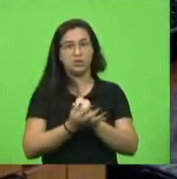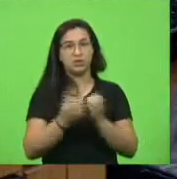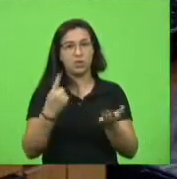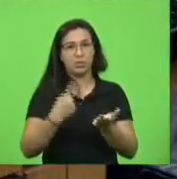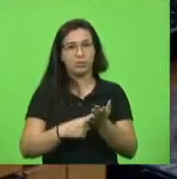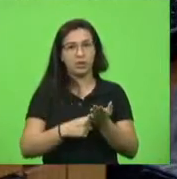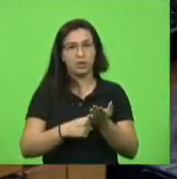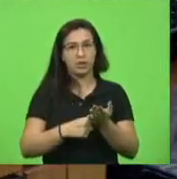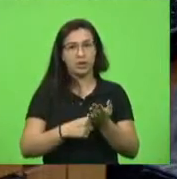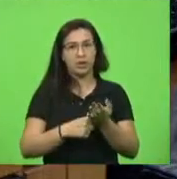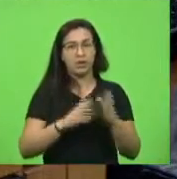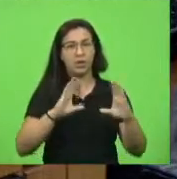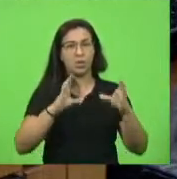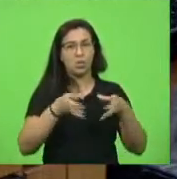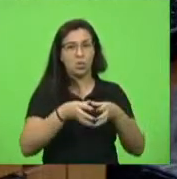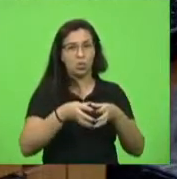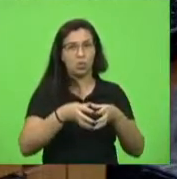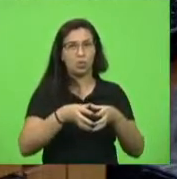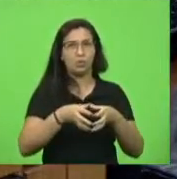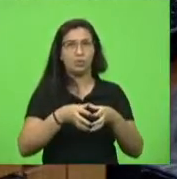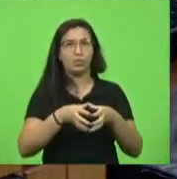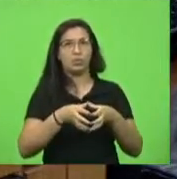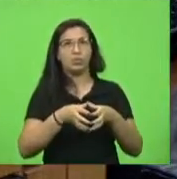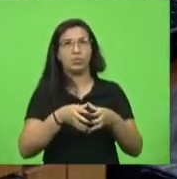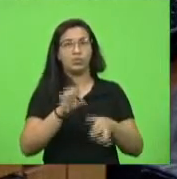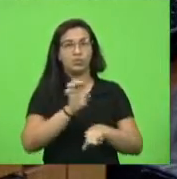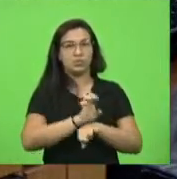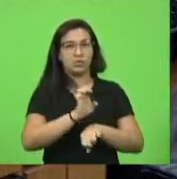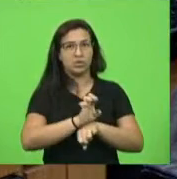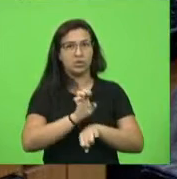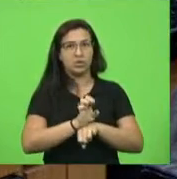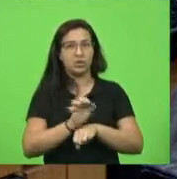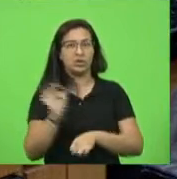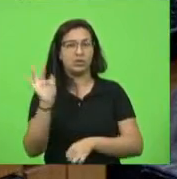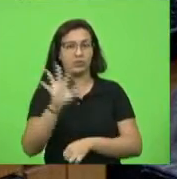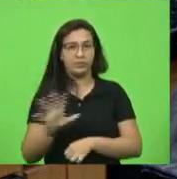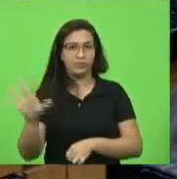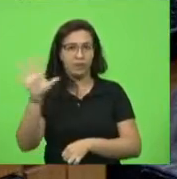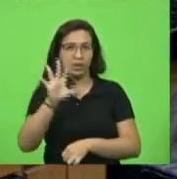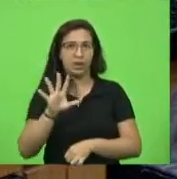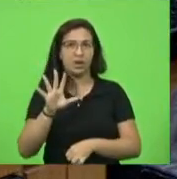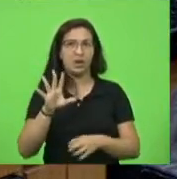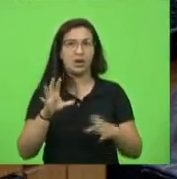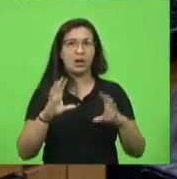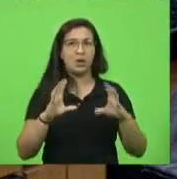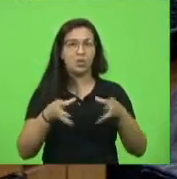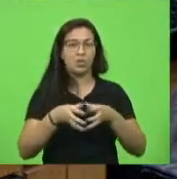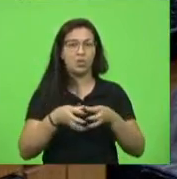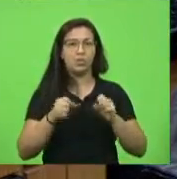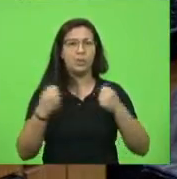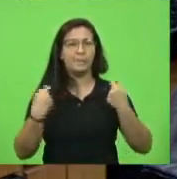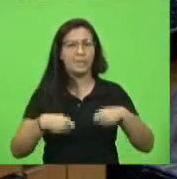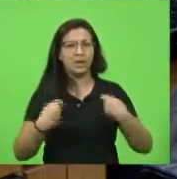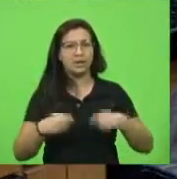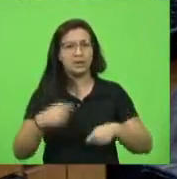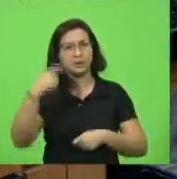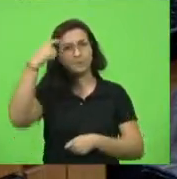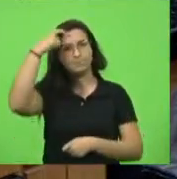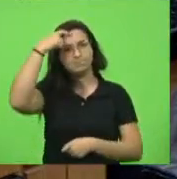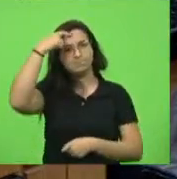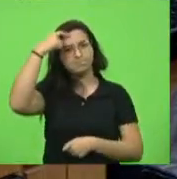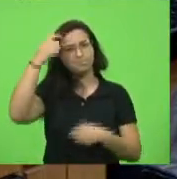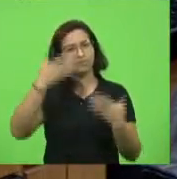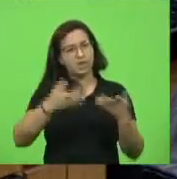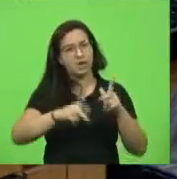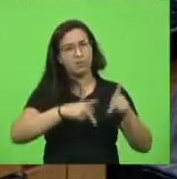do município, pessoas do Estado, pessoas de órgãos federais, entende? Porque tem que ter uma conscientização da população